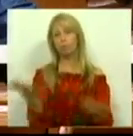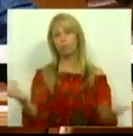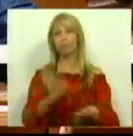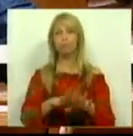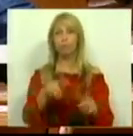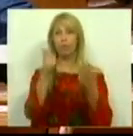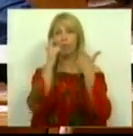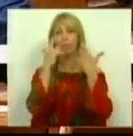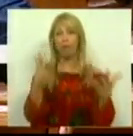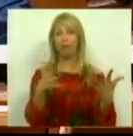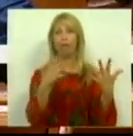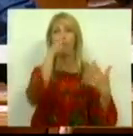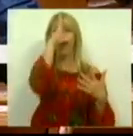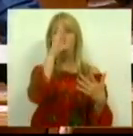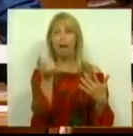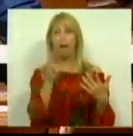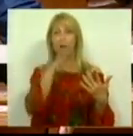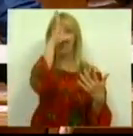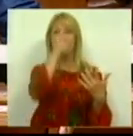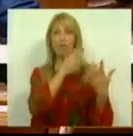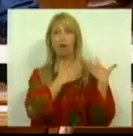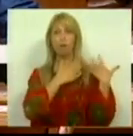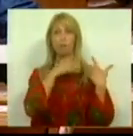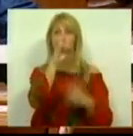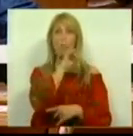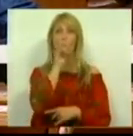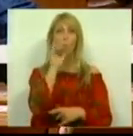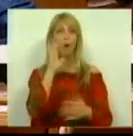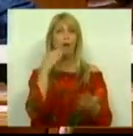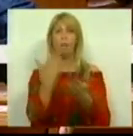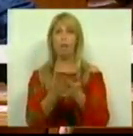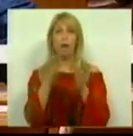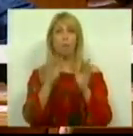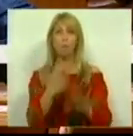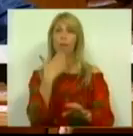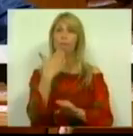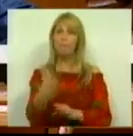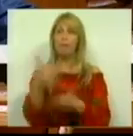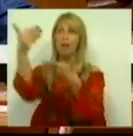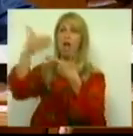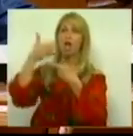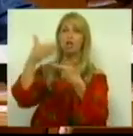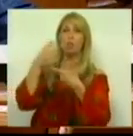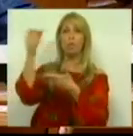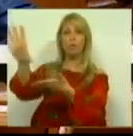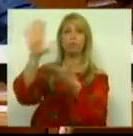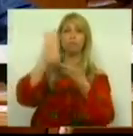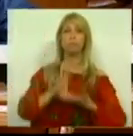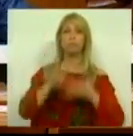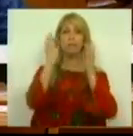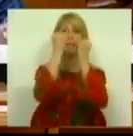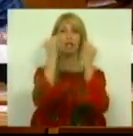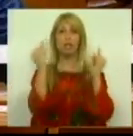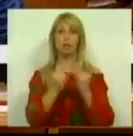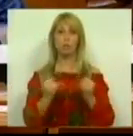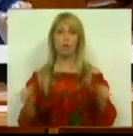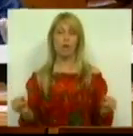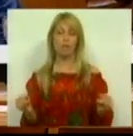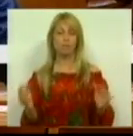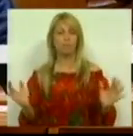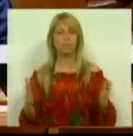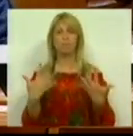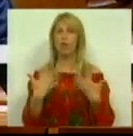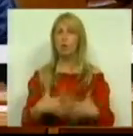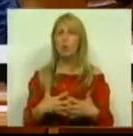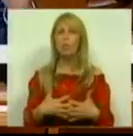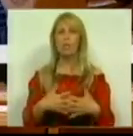governação irresponsável que conduziu a um inevitável pedido de resgate financeiro internacional. Que não haja qualquer